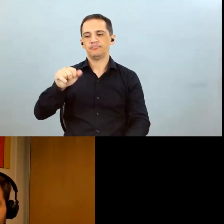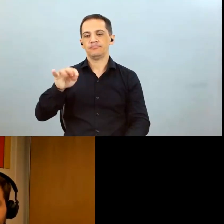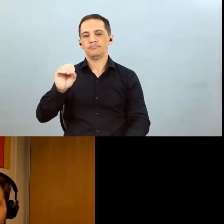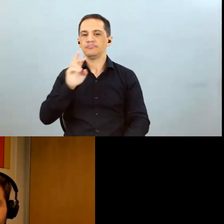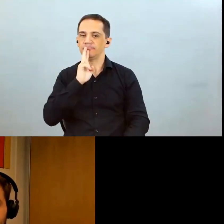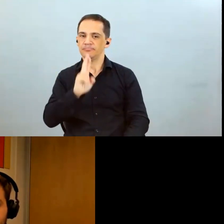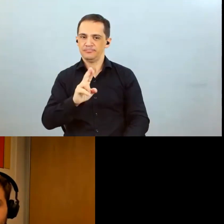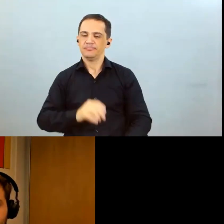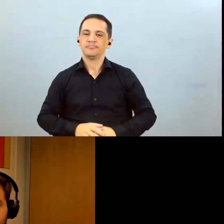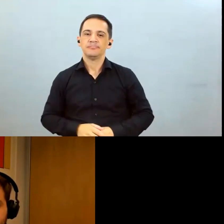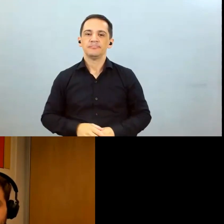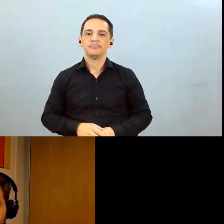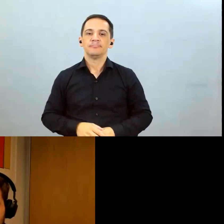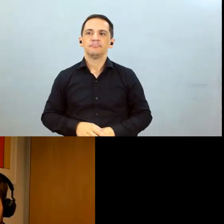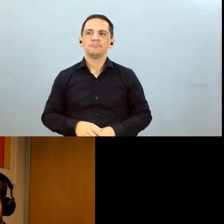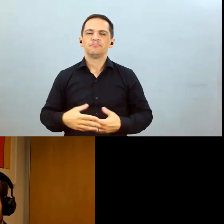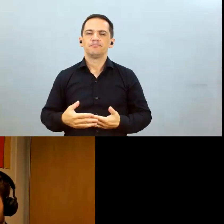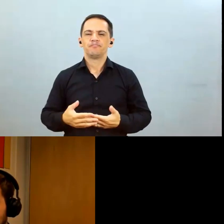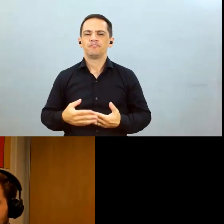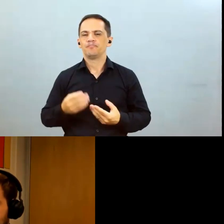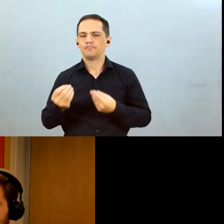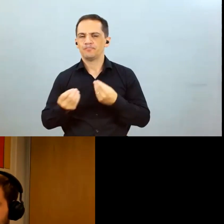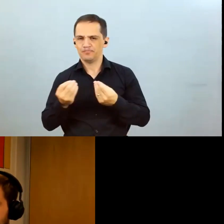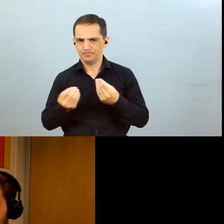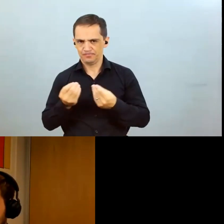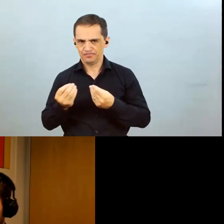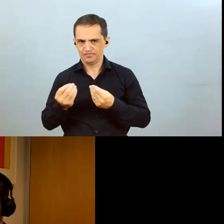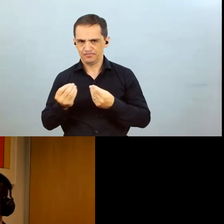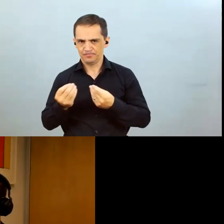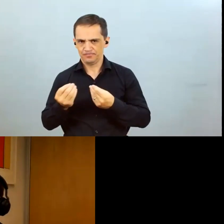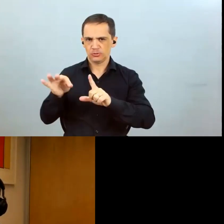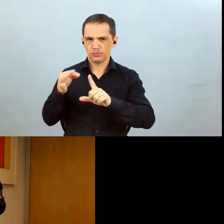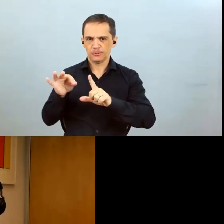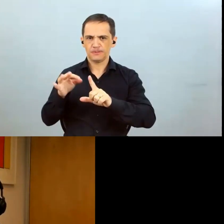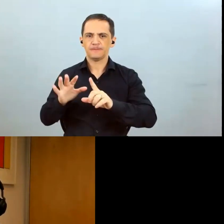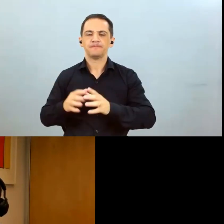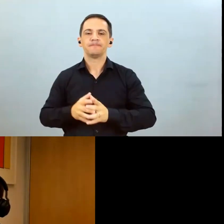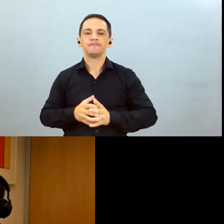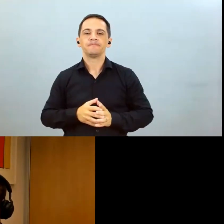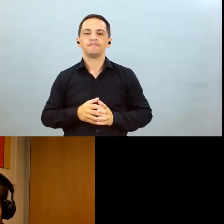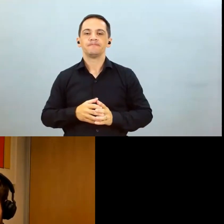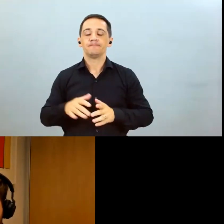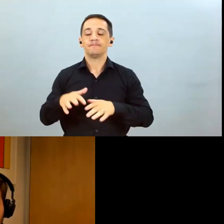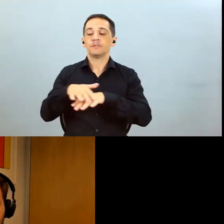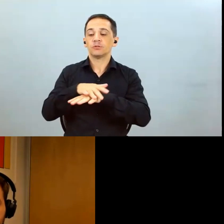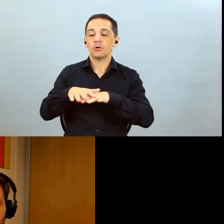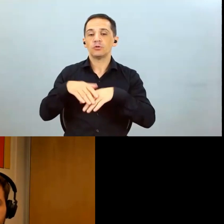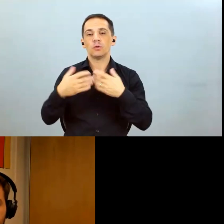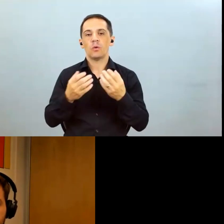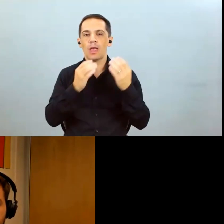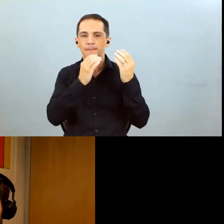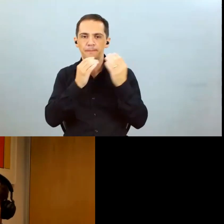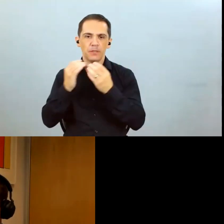o que aconteceu no ano presente na soja e que vai acontecer agora com o milho e está acontecendo com o milho já